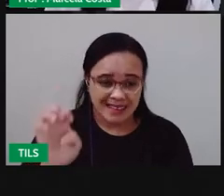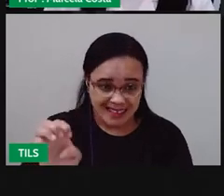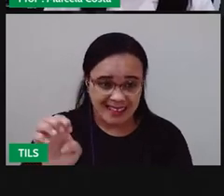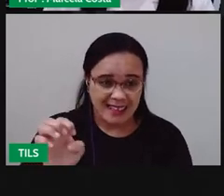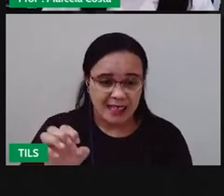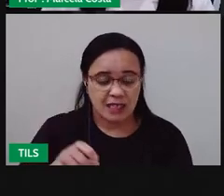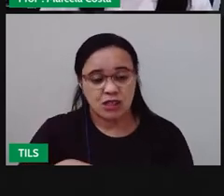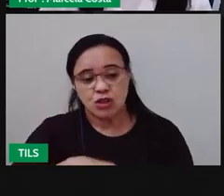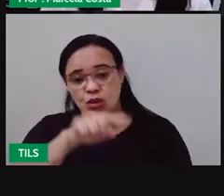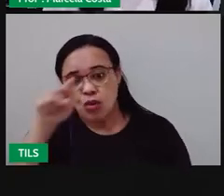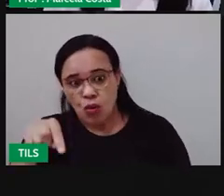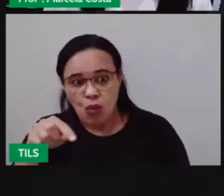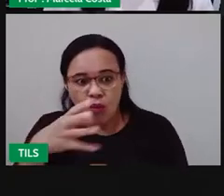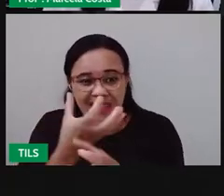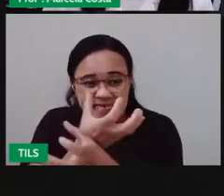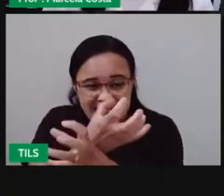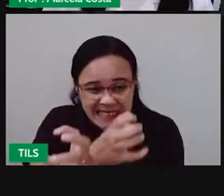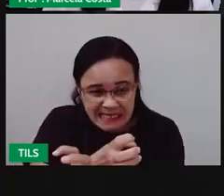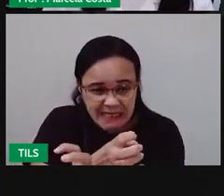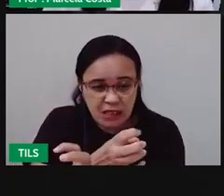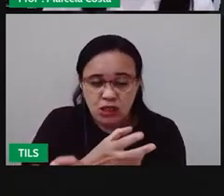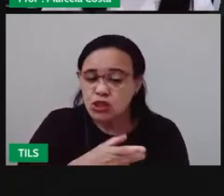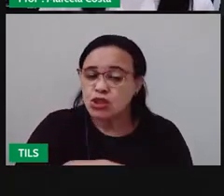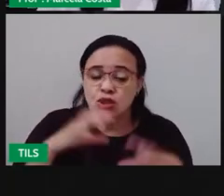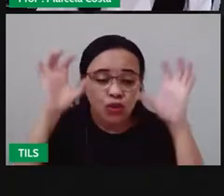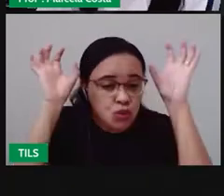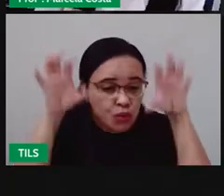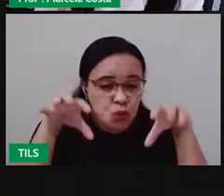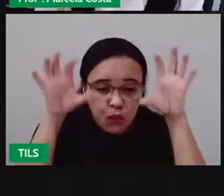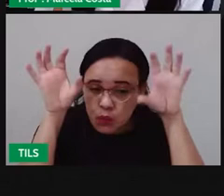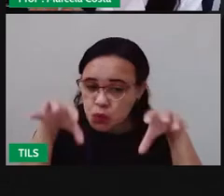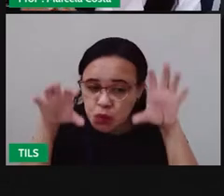mais seco, com poucas chuvas, e